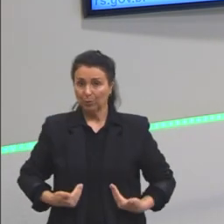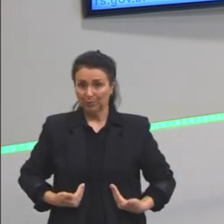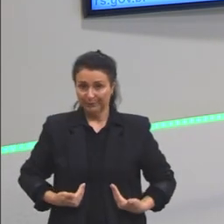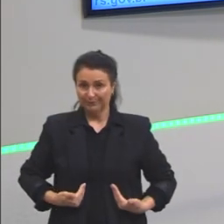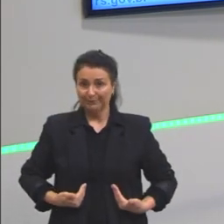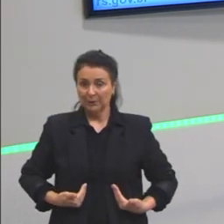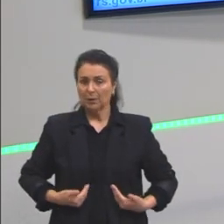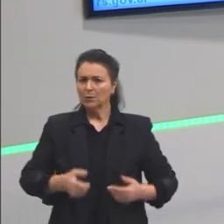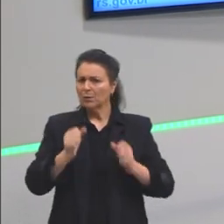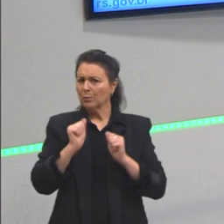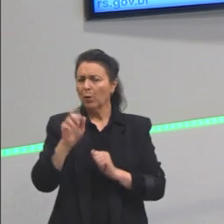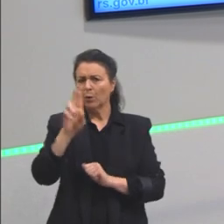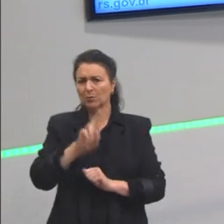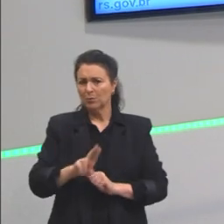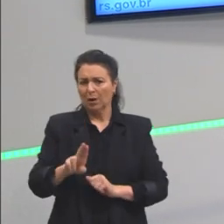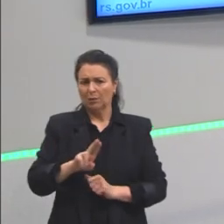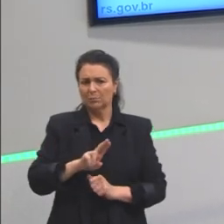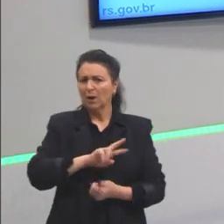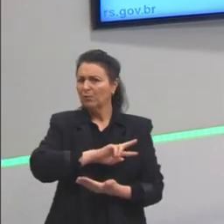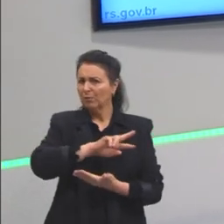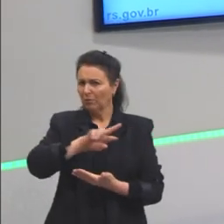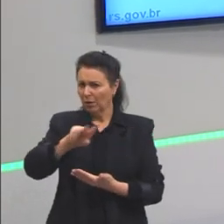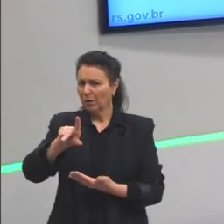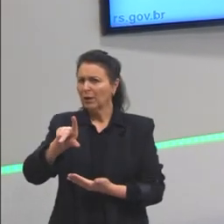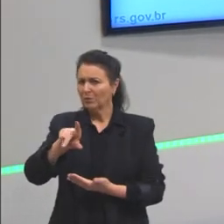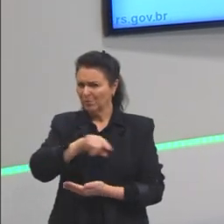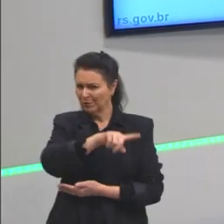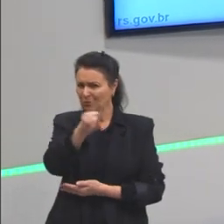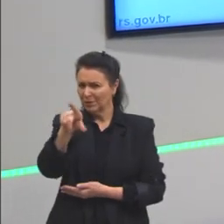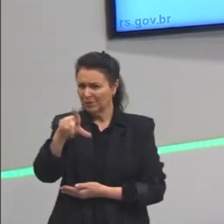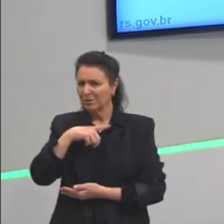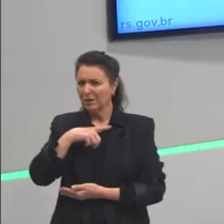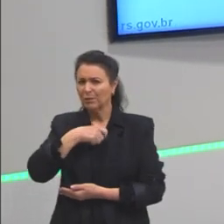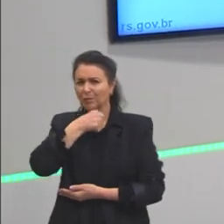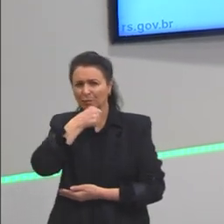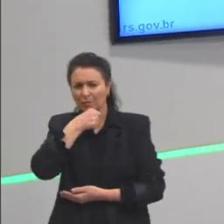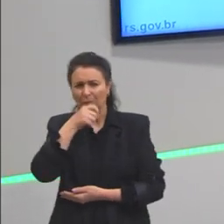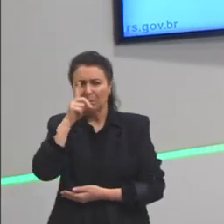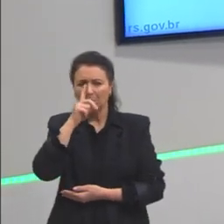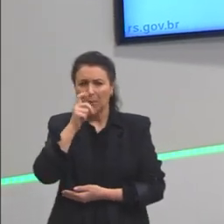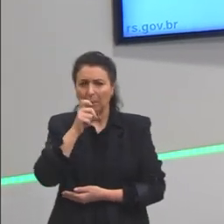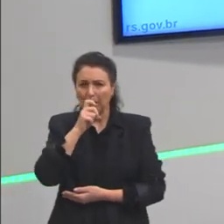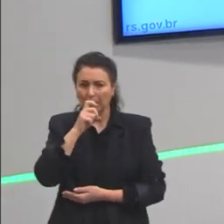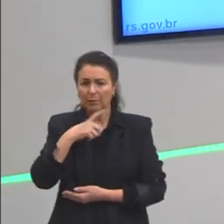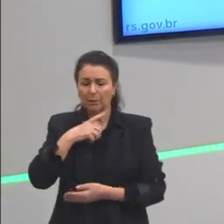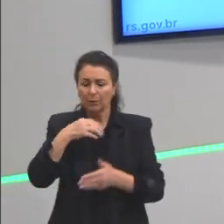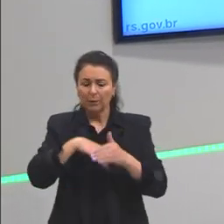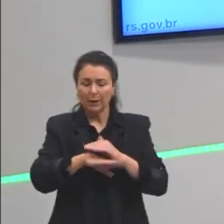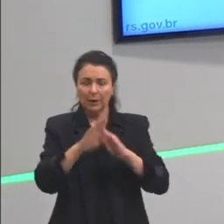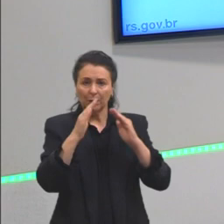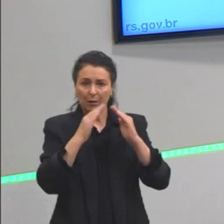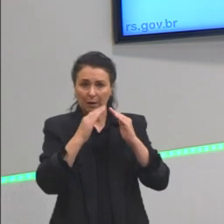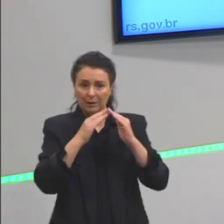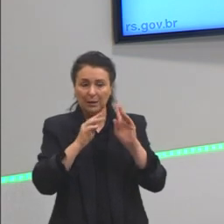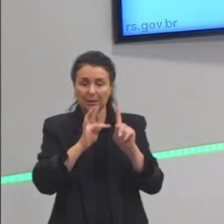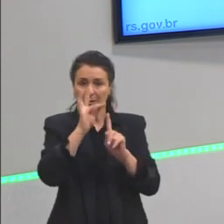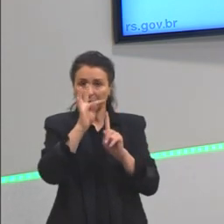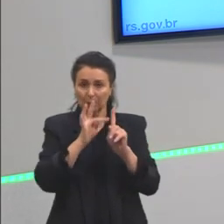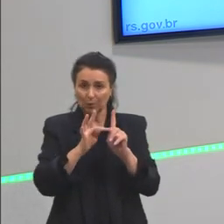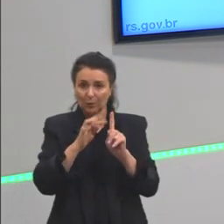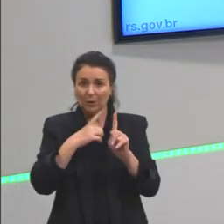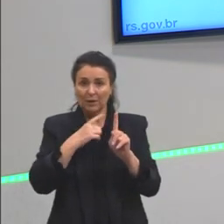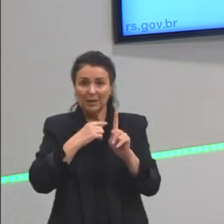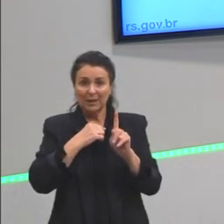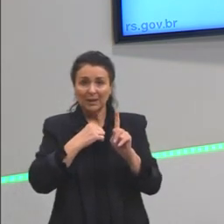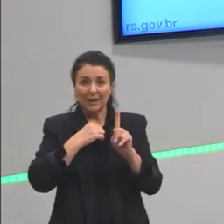termômetro, vários de vocês devem ter ainda, os avós, enfim, os pais, terem um termômetro de Mercúrio. O problema